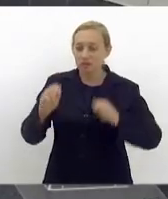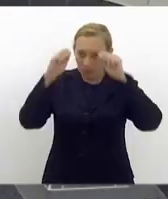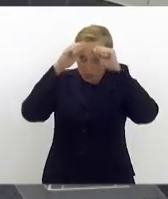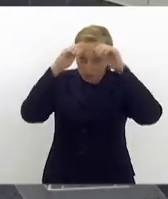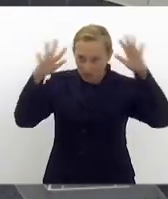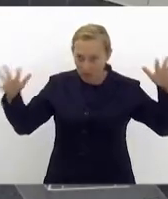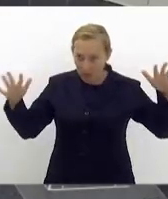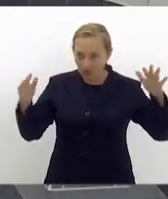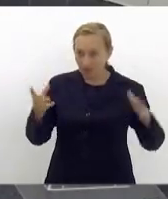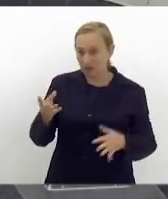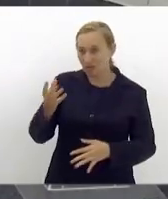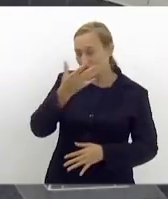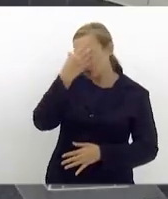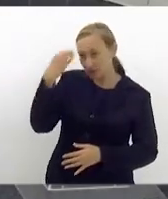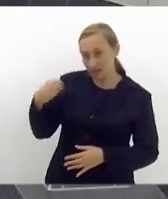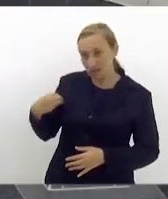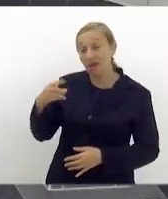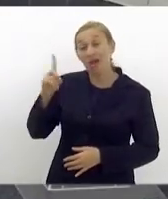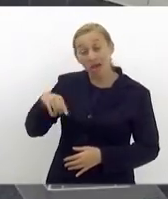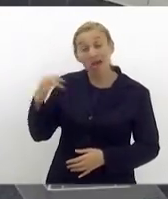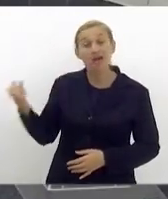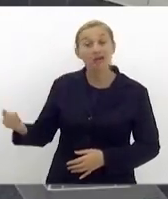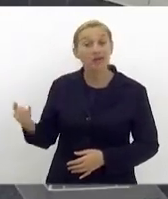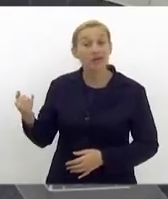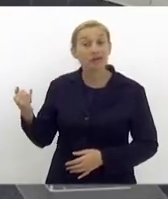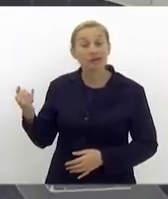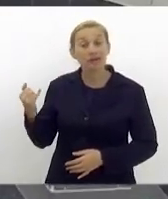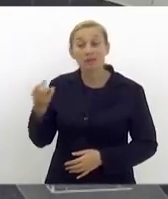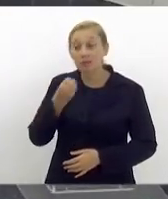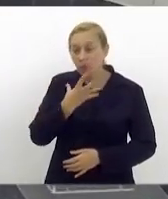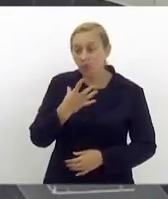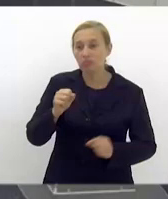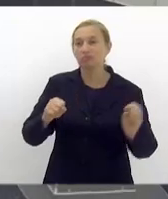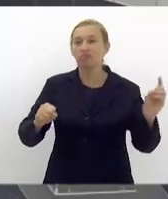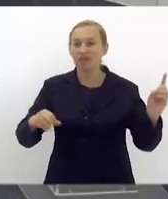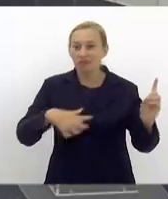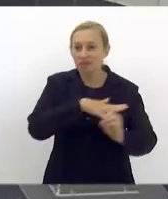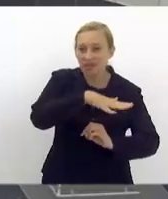de lado. E é muito bom para a sociedade